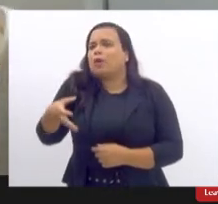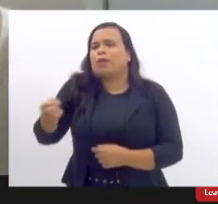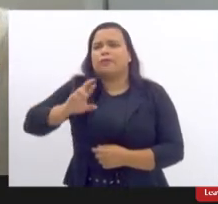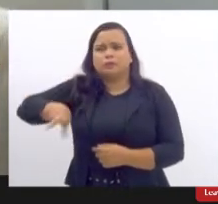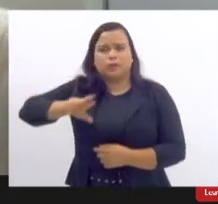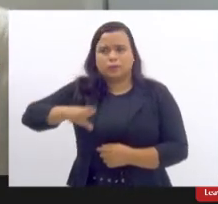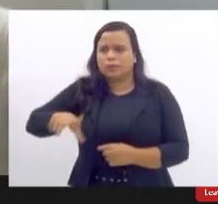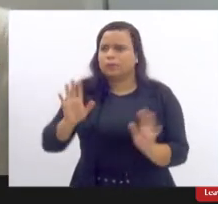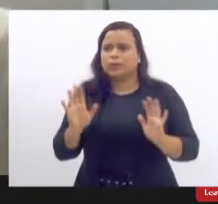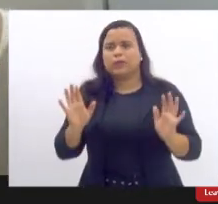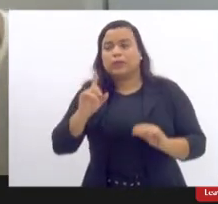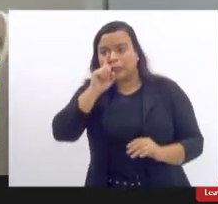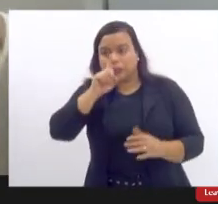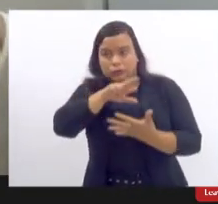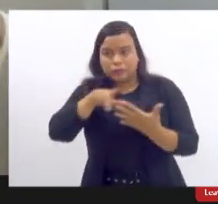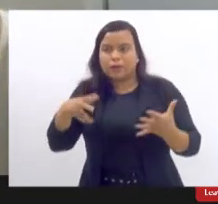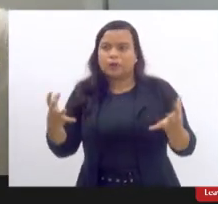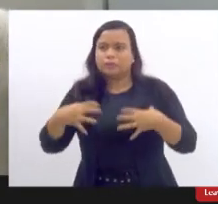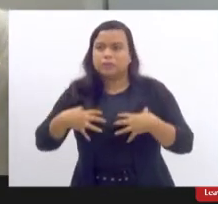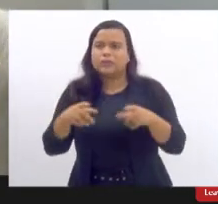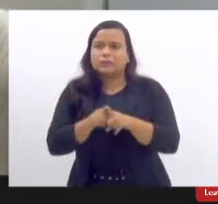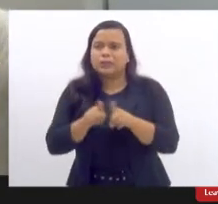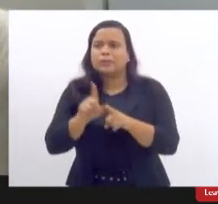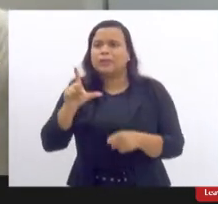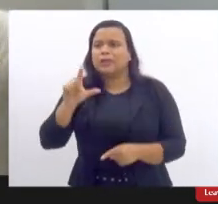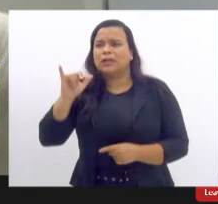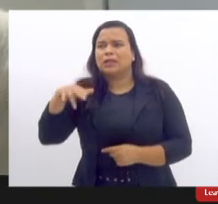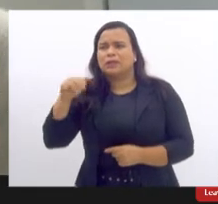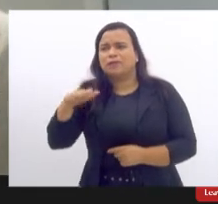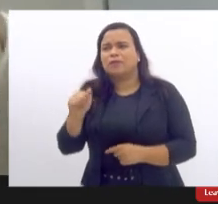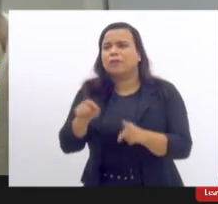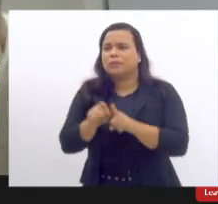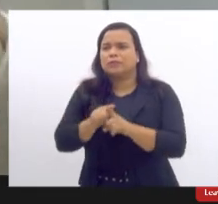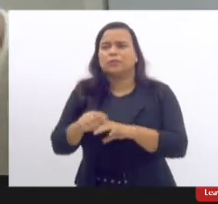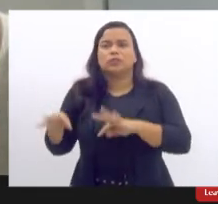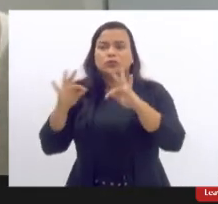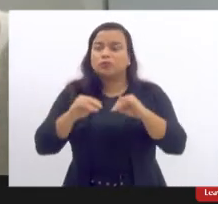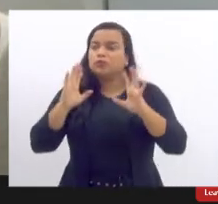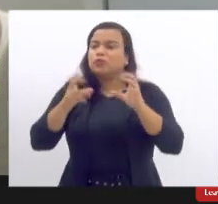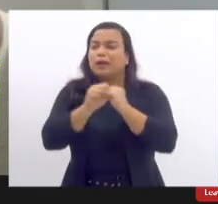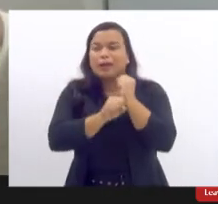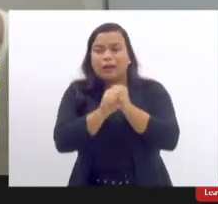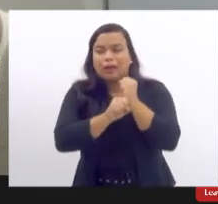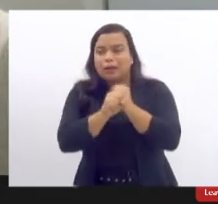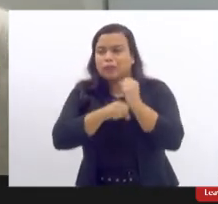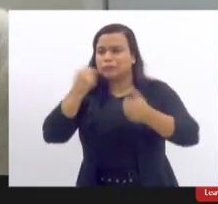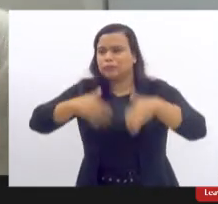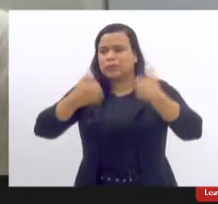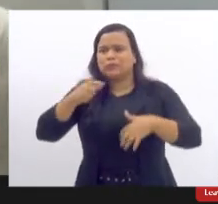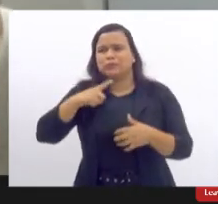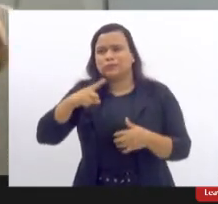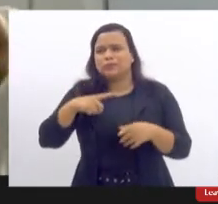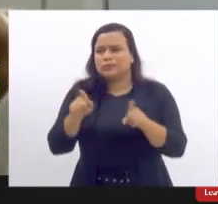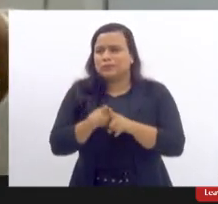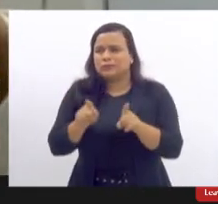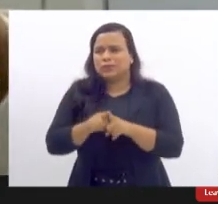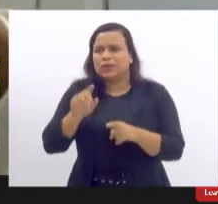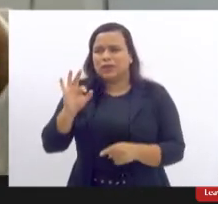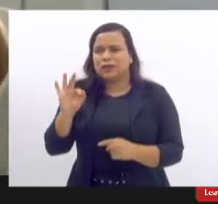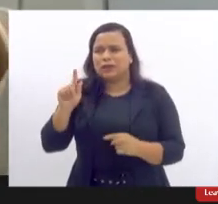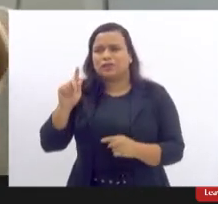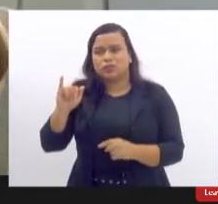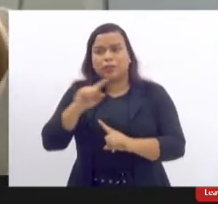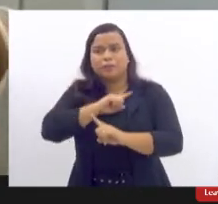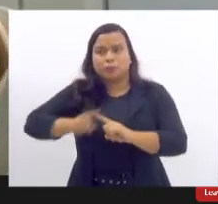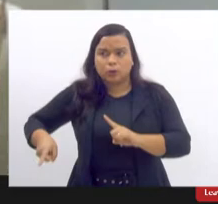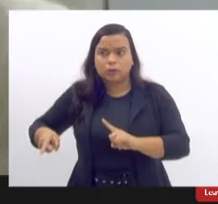riscos causados pelo silicone a questão do linfoma na plástica de lincel tudo isso já vem falado há muitos anos inclusive a FDA proibiu o